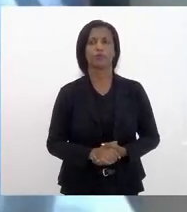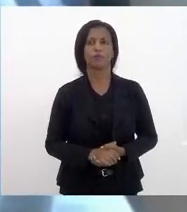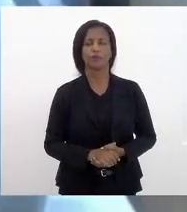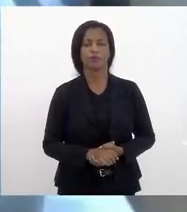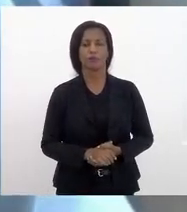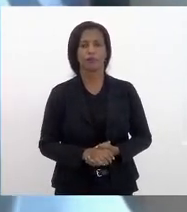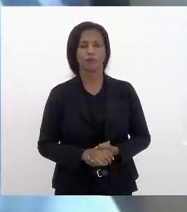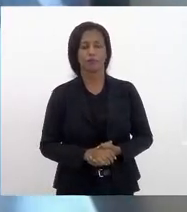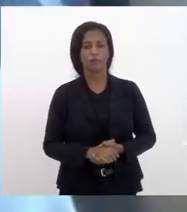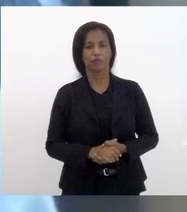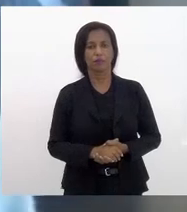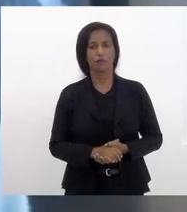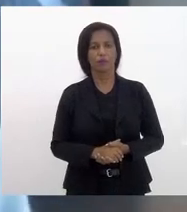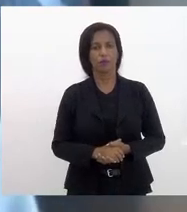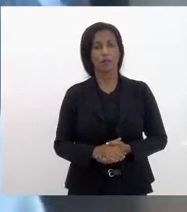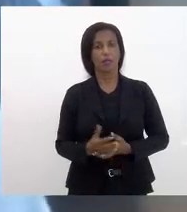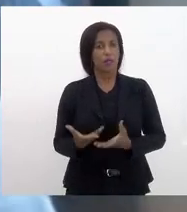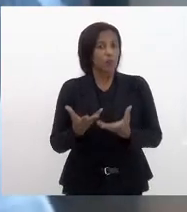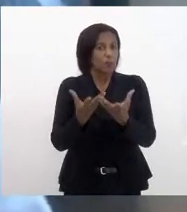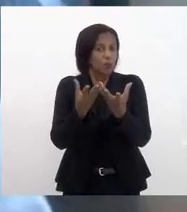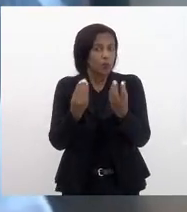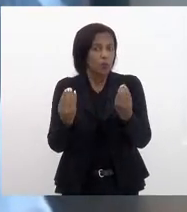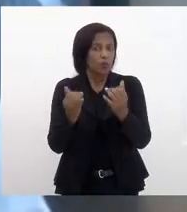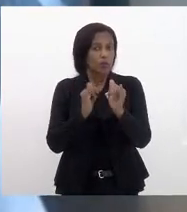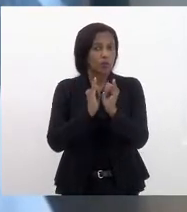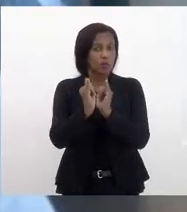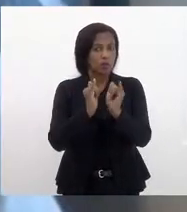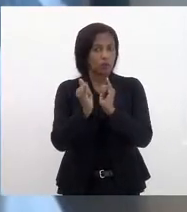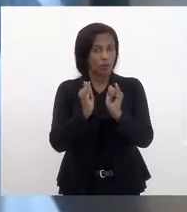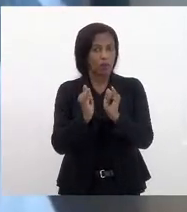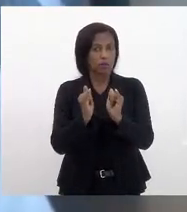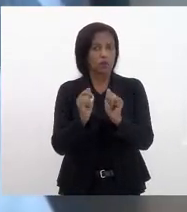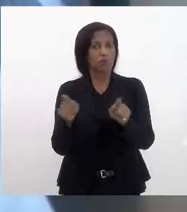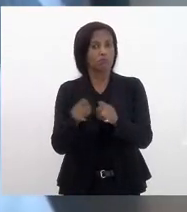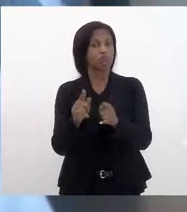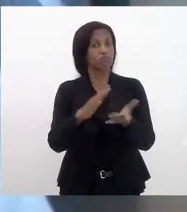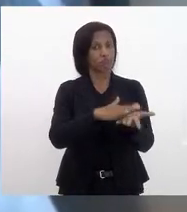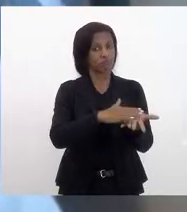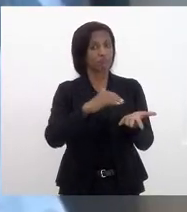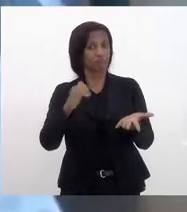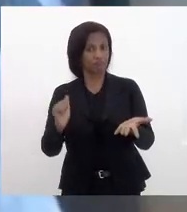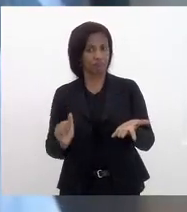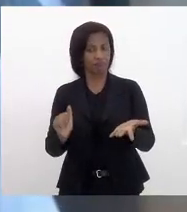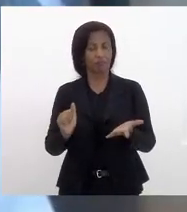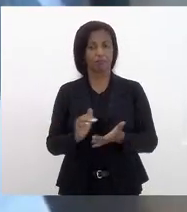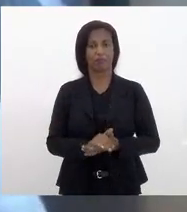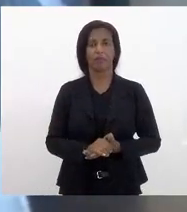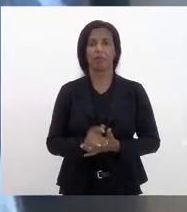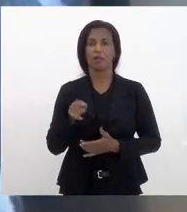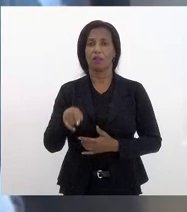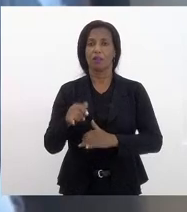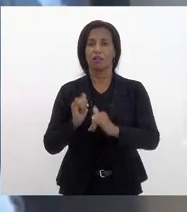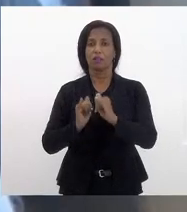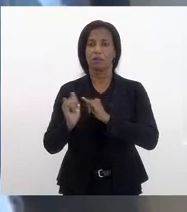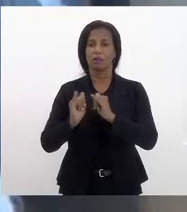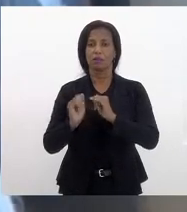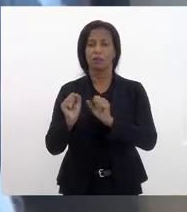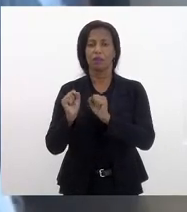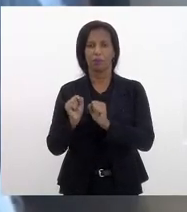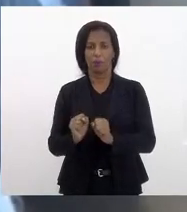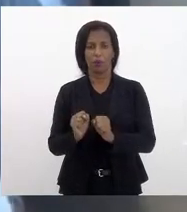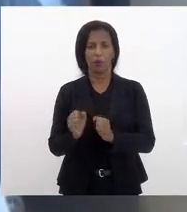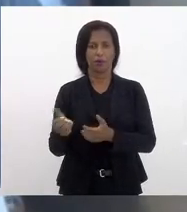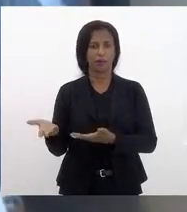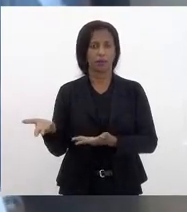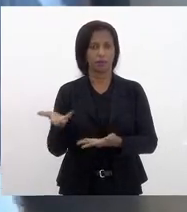E muitas informações podem ser tiradas dessa blitz. E essas informações podem ser passadas